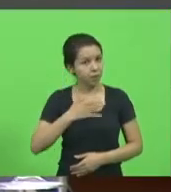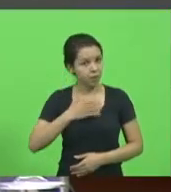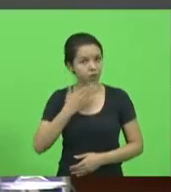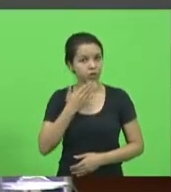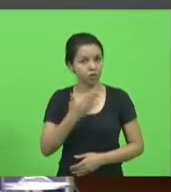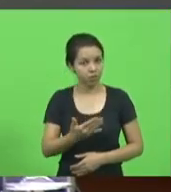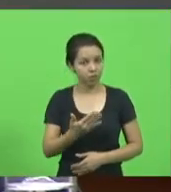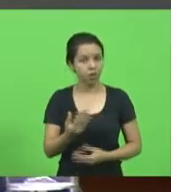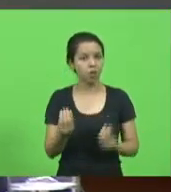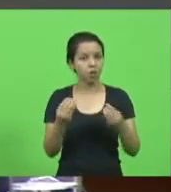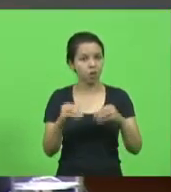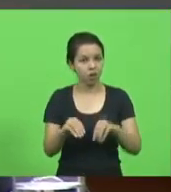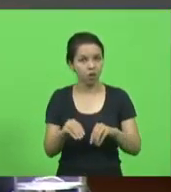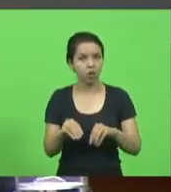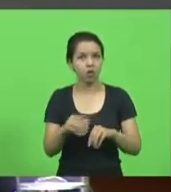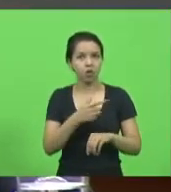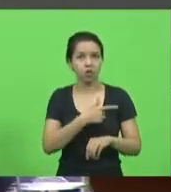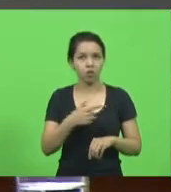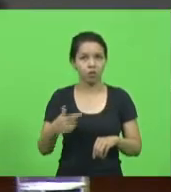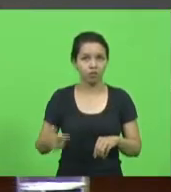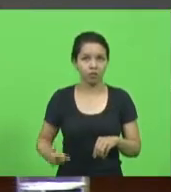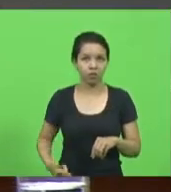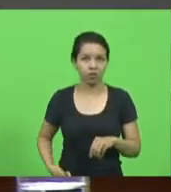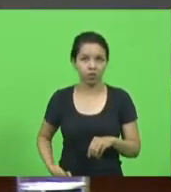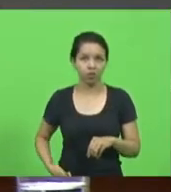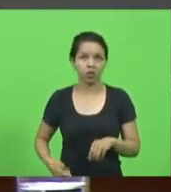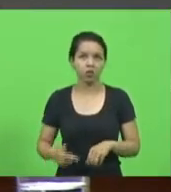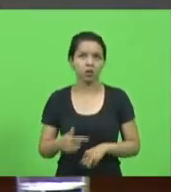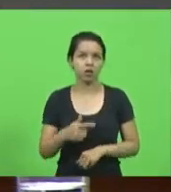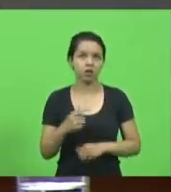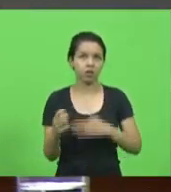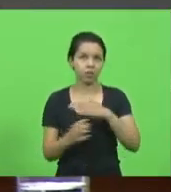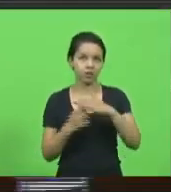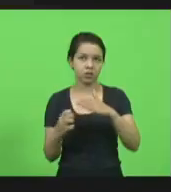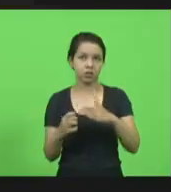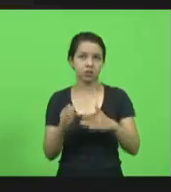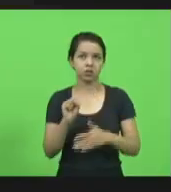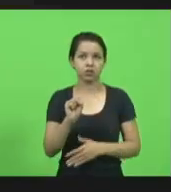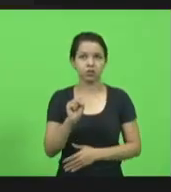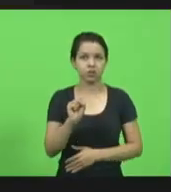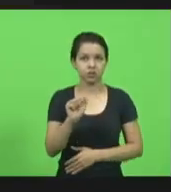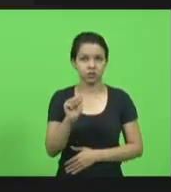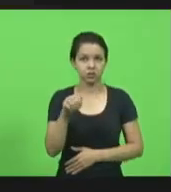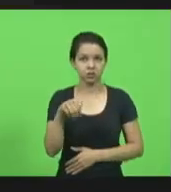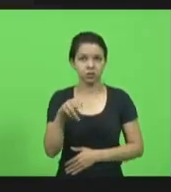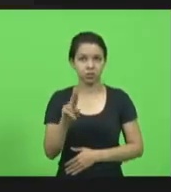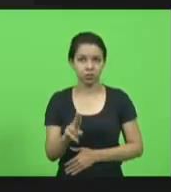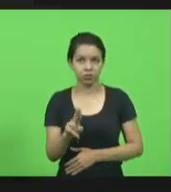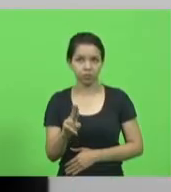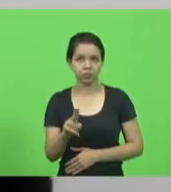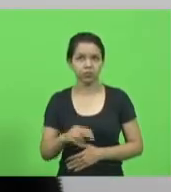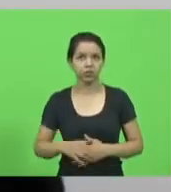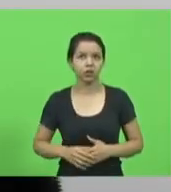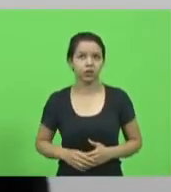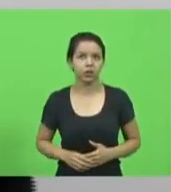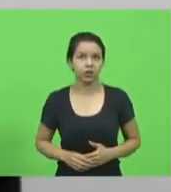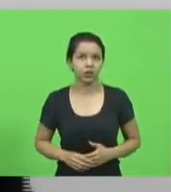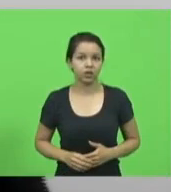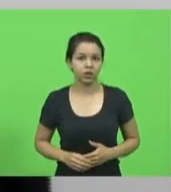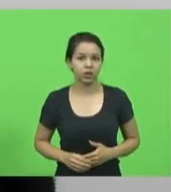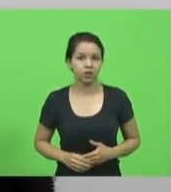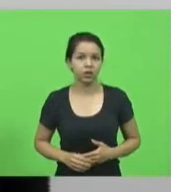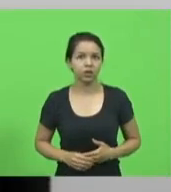cariação do governo do Estado com a empresa do SAMU. Deputado Kennedy, quando eu ia mencionar isso,